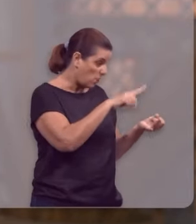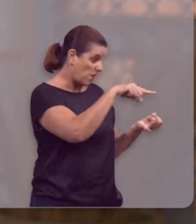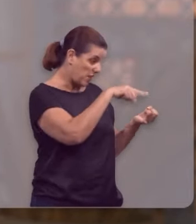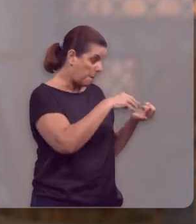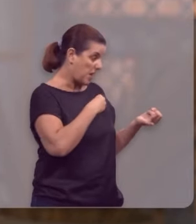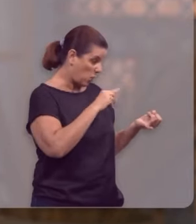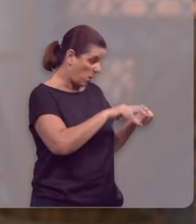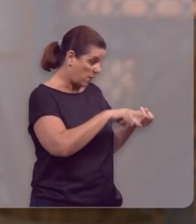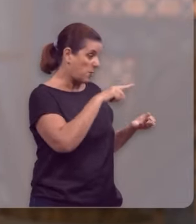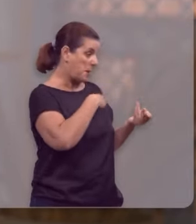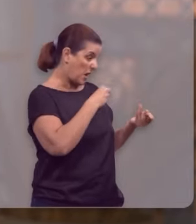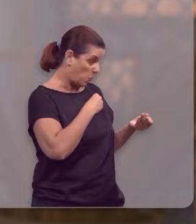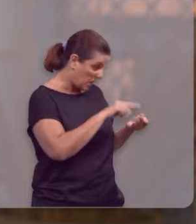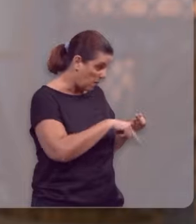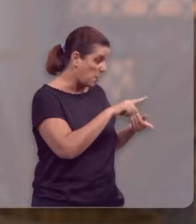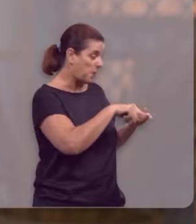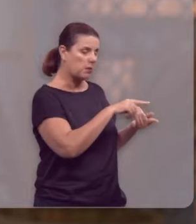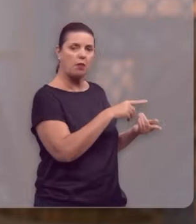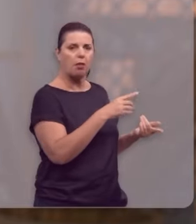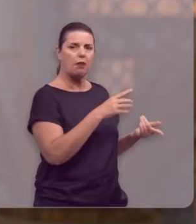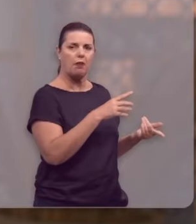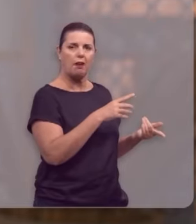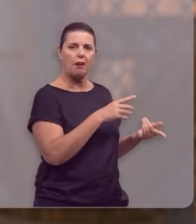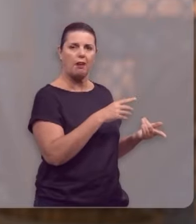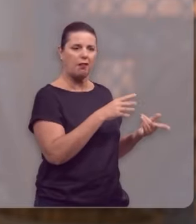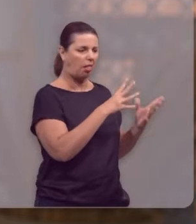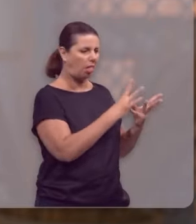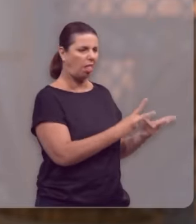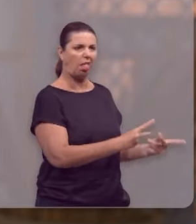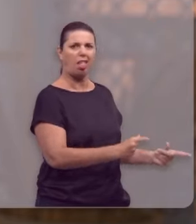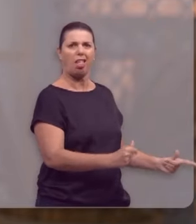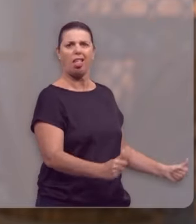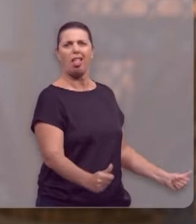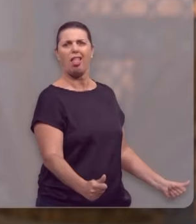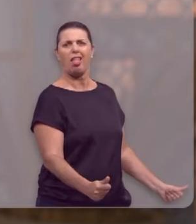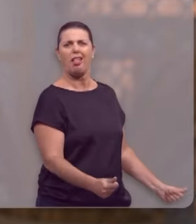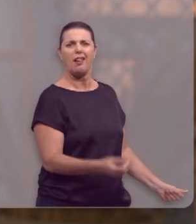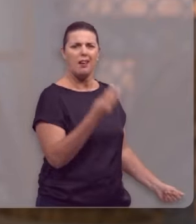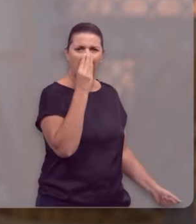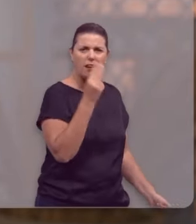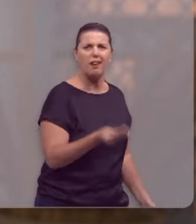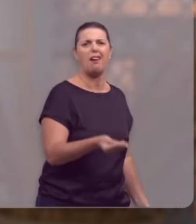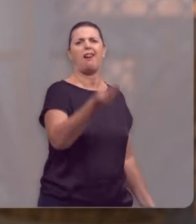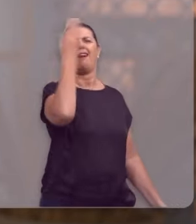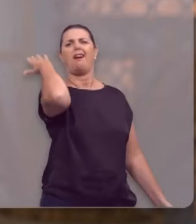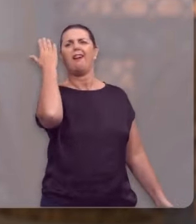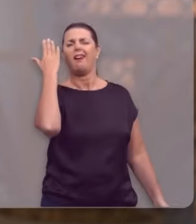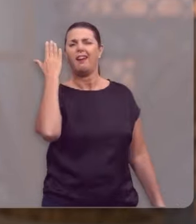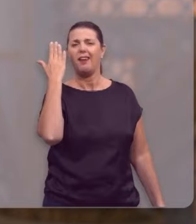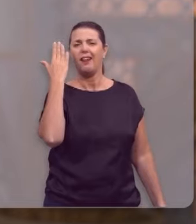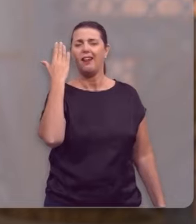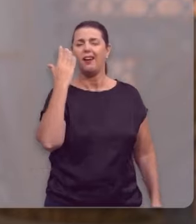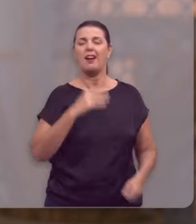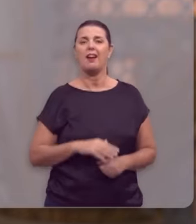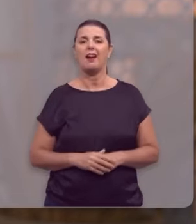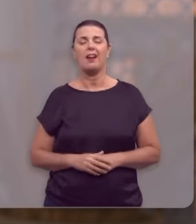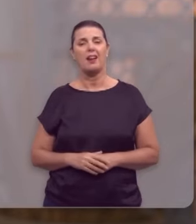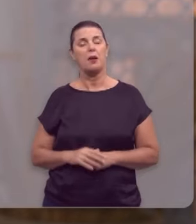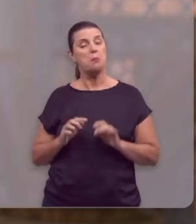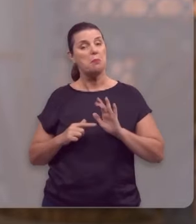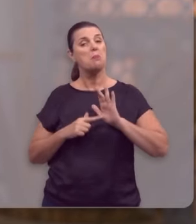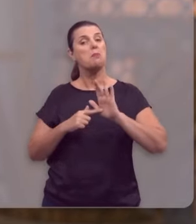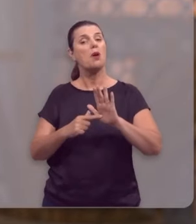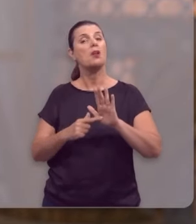profundezas do mar. Apaga-os como a neve. Lança para trás das suas costas. São figuras bíblicas que